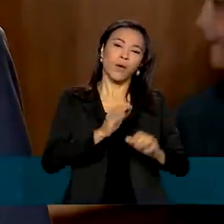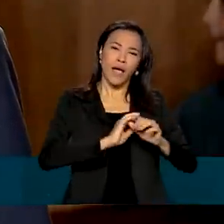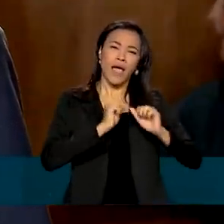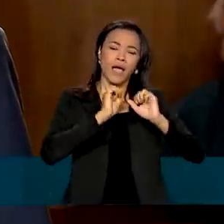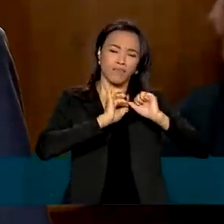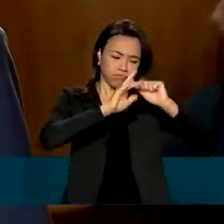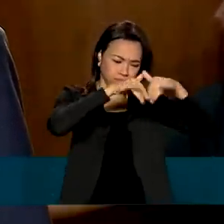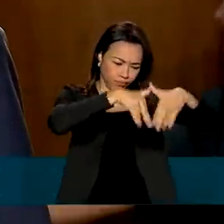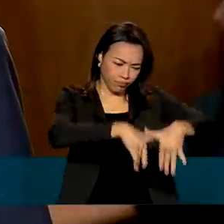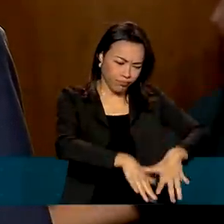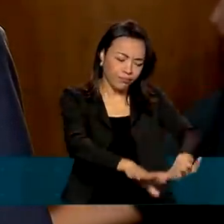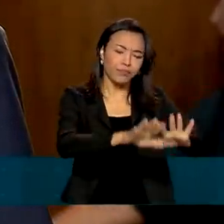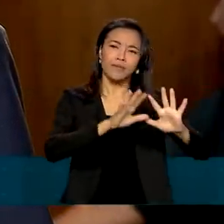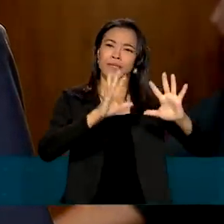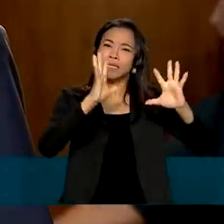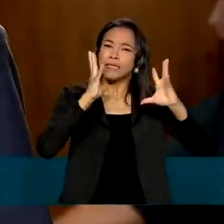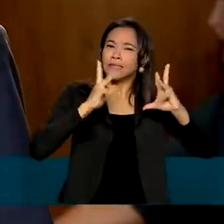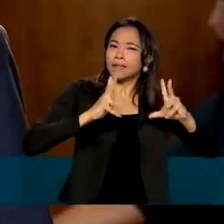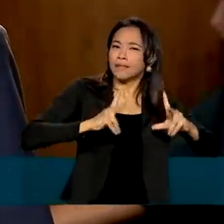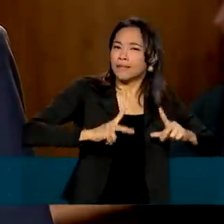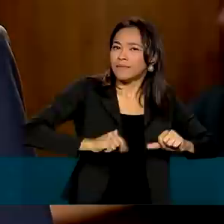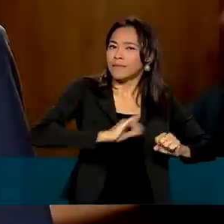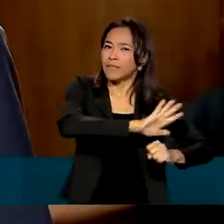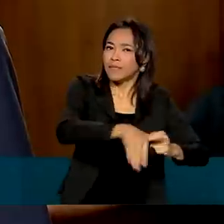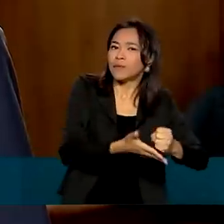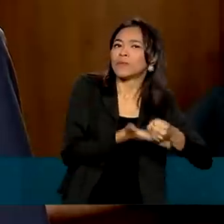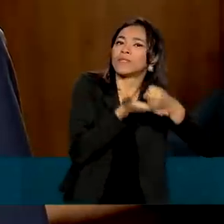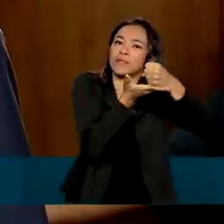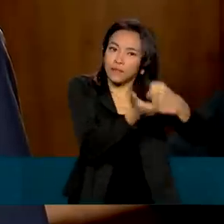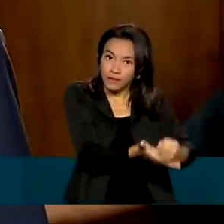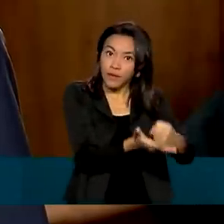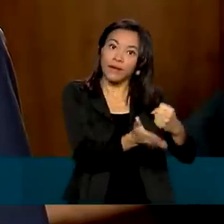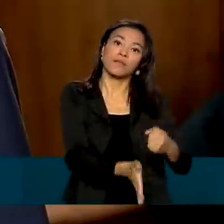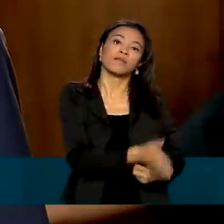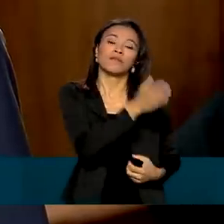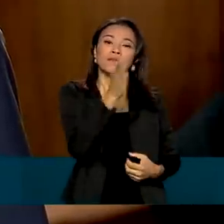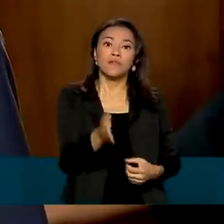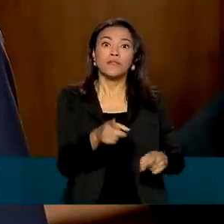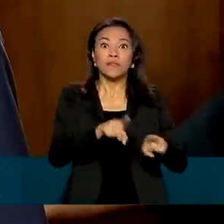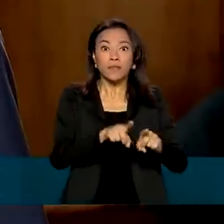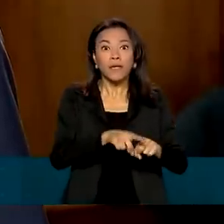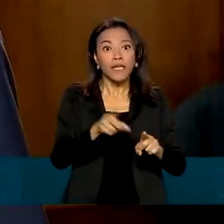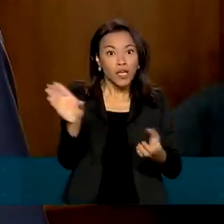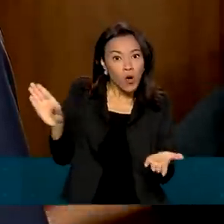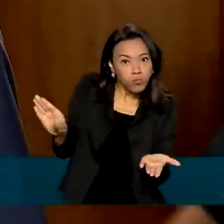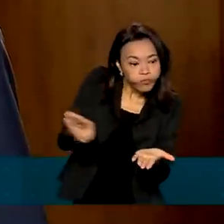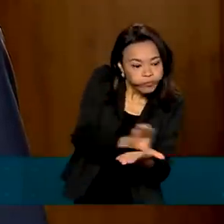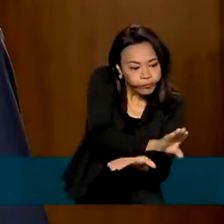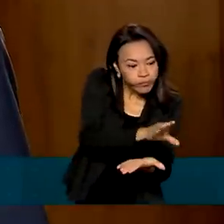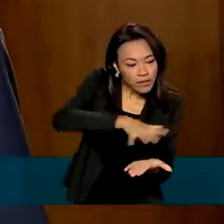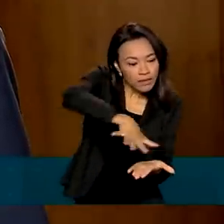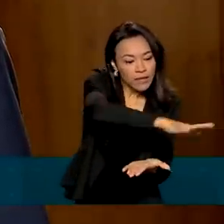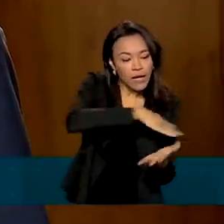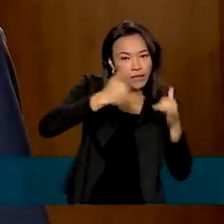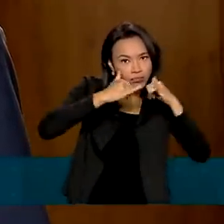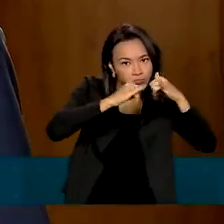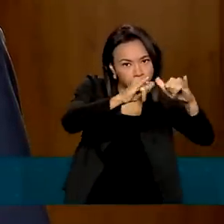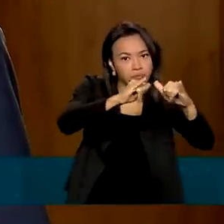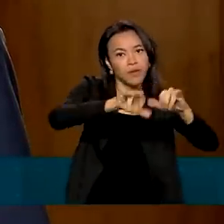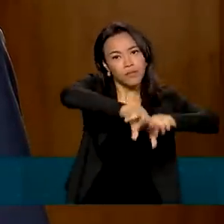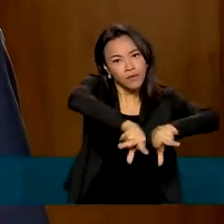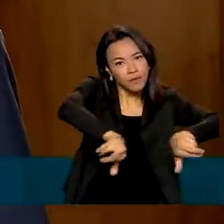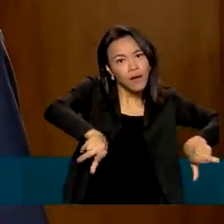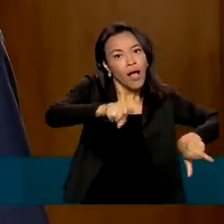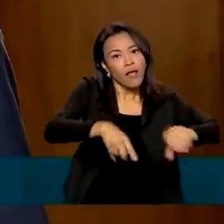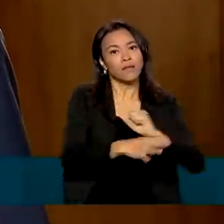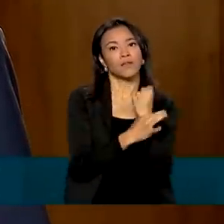e sustentável. Investir em fontes energéticas limpas é um caminho seguro a